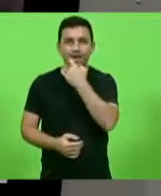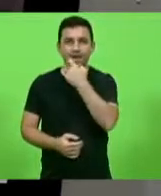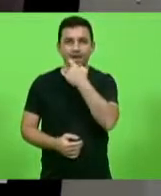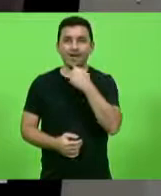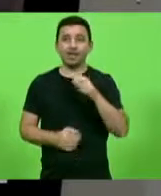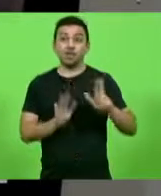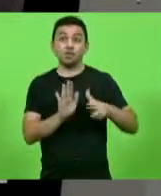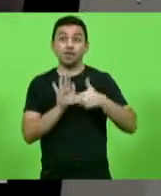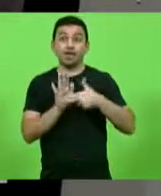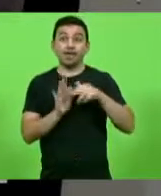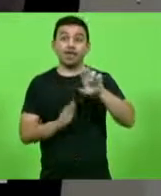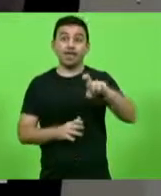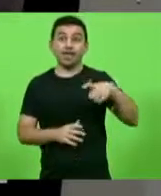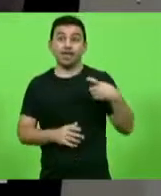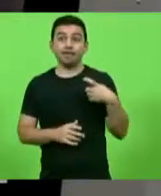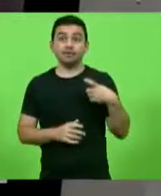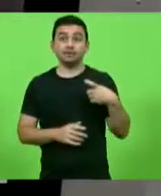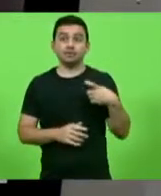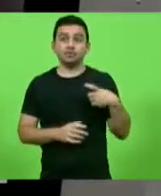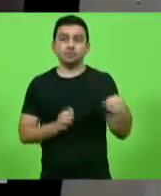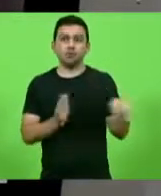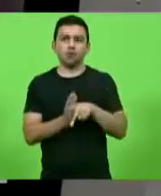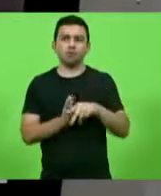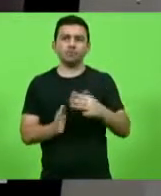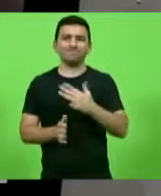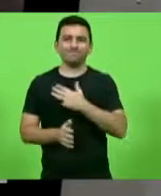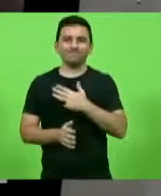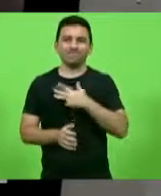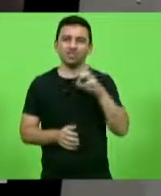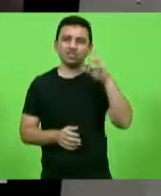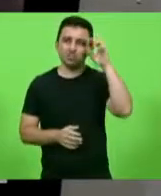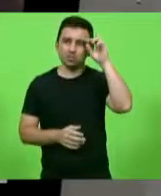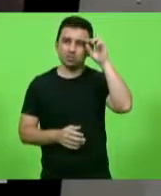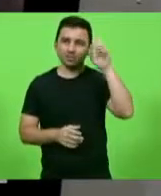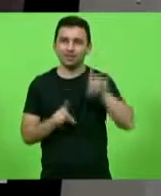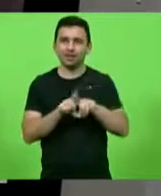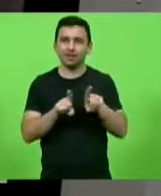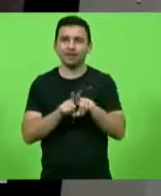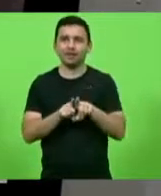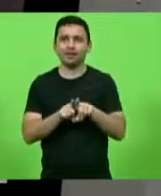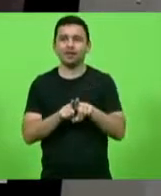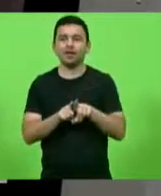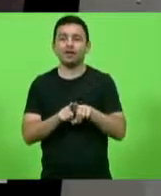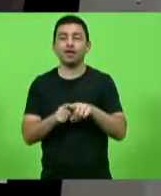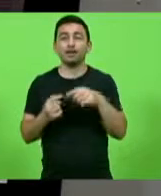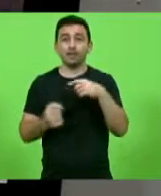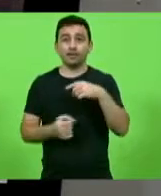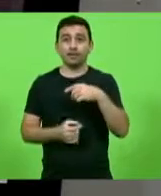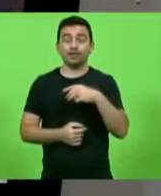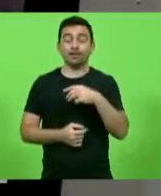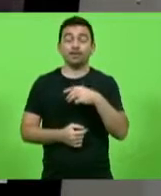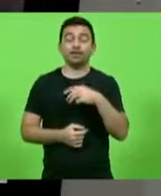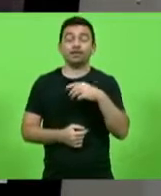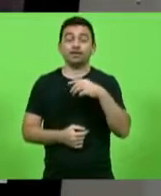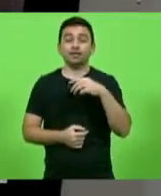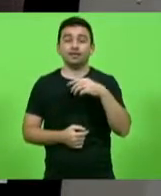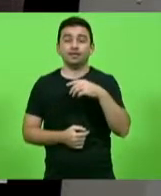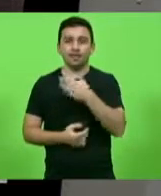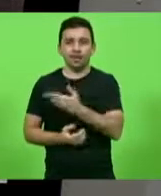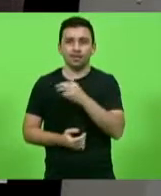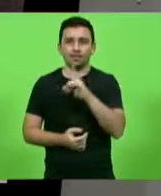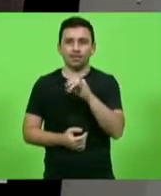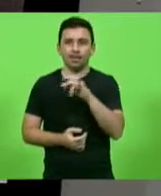Nomeia ex-integrante do governo Dilma e Lula. Pode passar. Olha ali. A governadora Daniela nomeou para a Secretaria de Infraestrutura o engenheiro civil